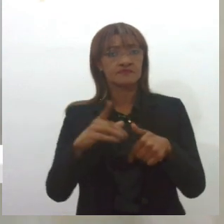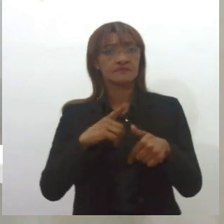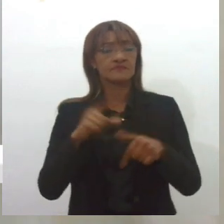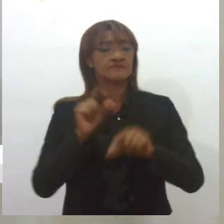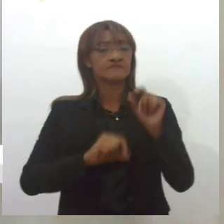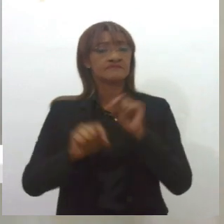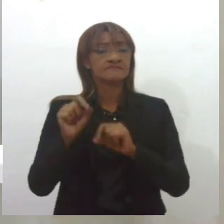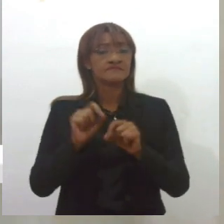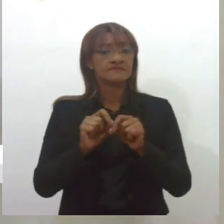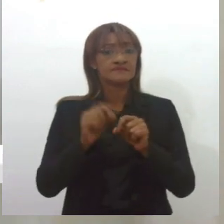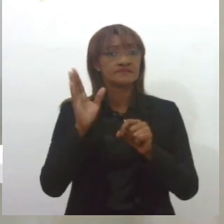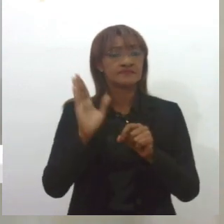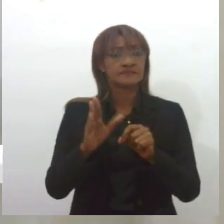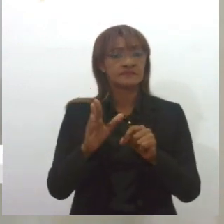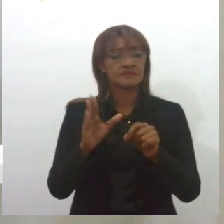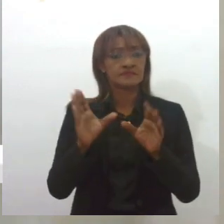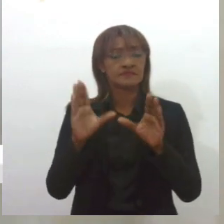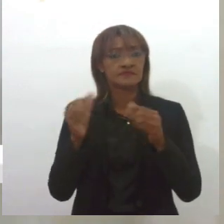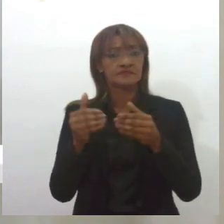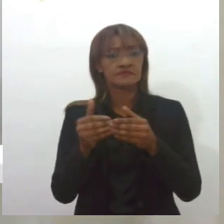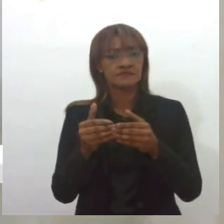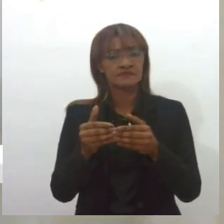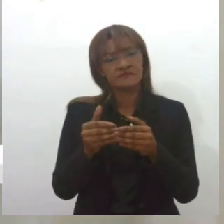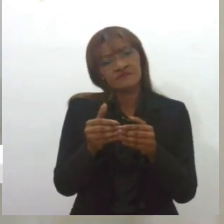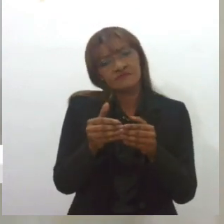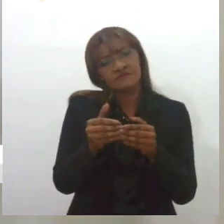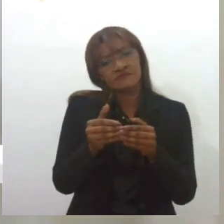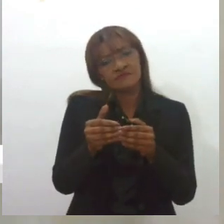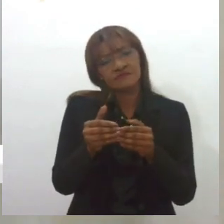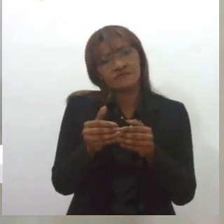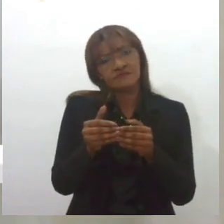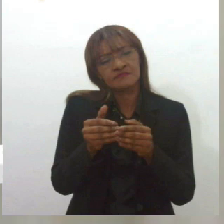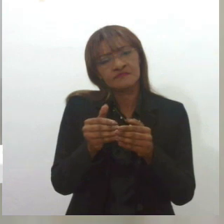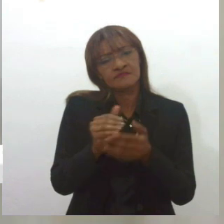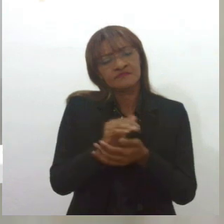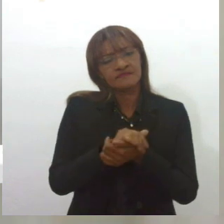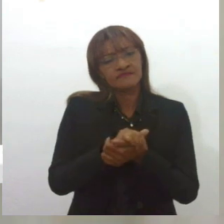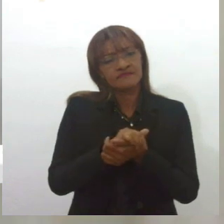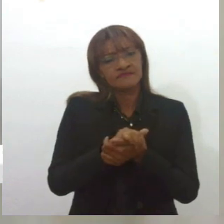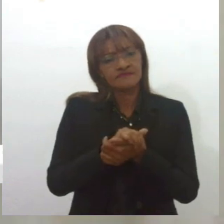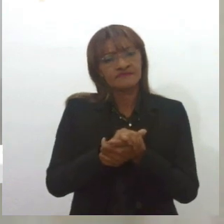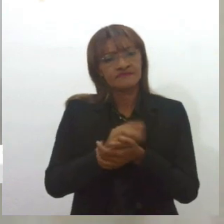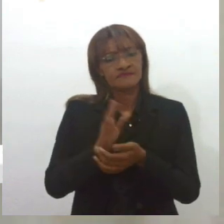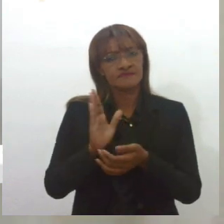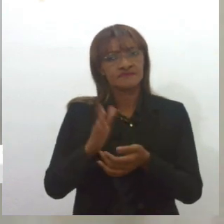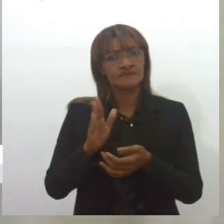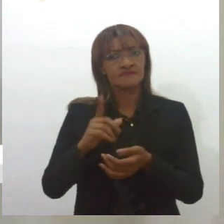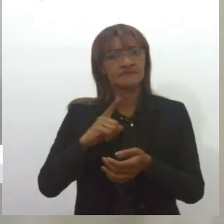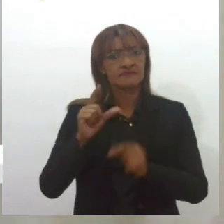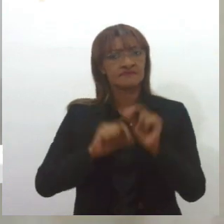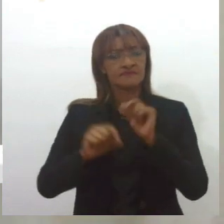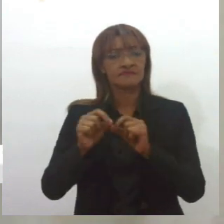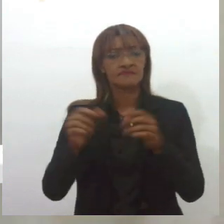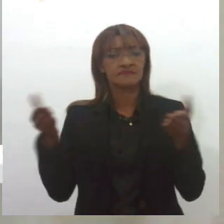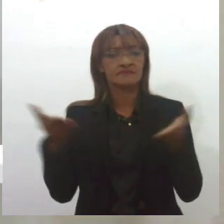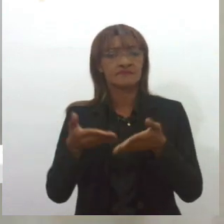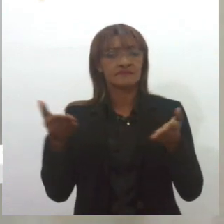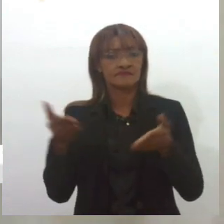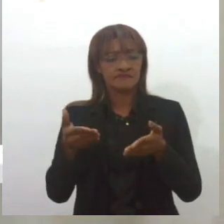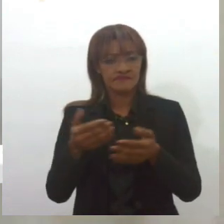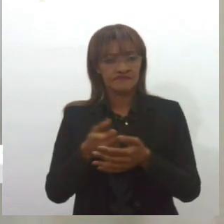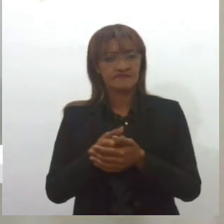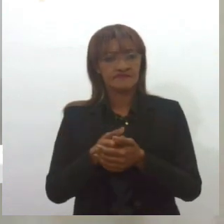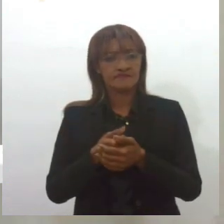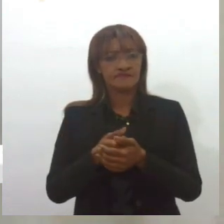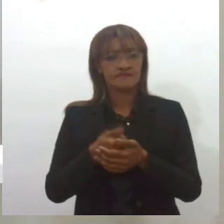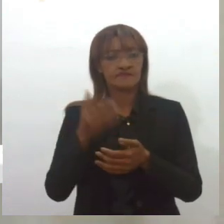tidas anteriormente só comandadas, ou que tenham só no seu ingresso homens, o público masculino. Então, hoje em dia, nós ocupamos